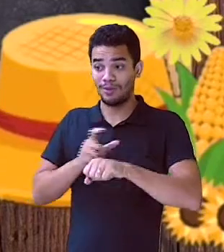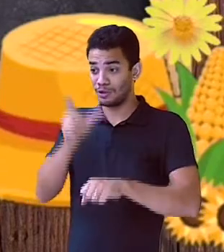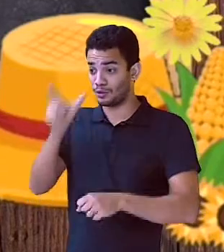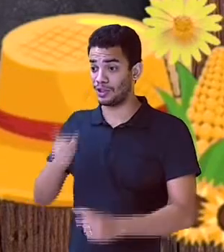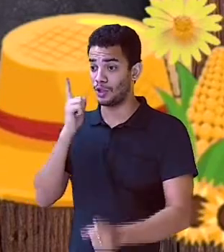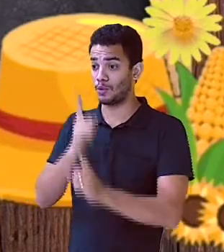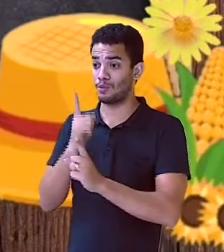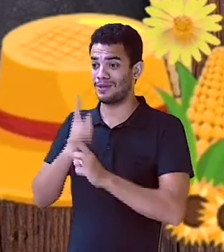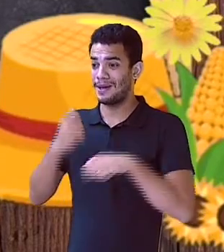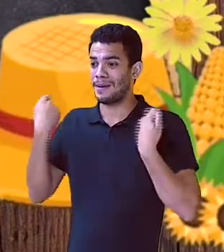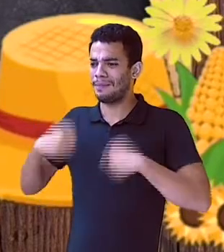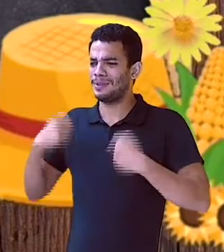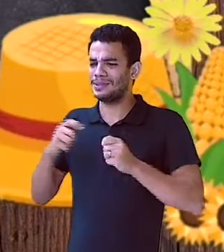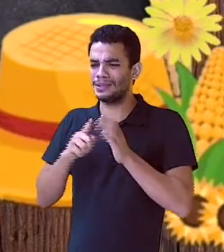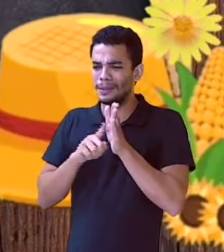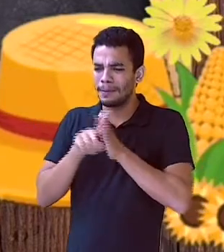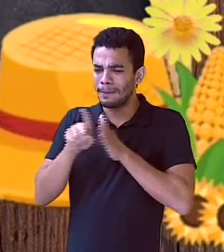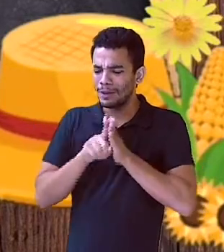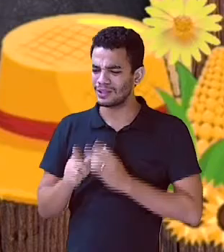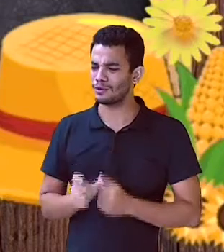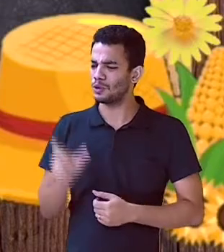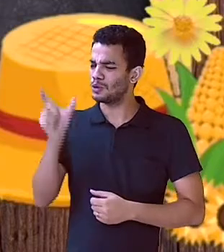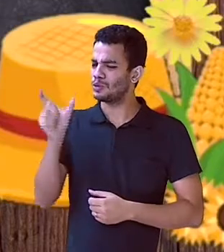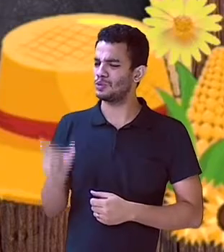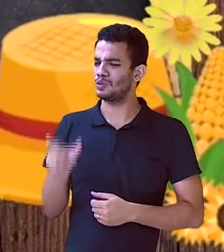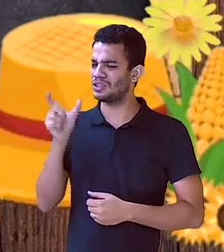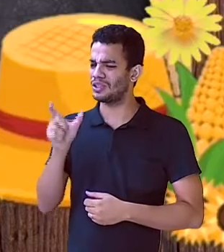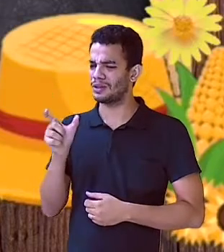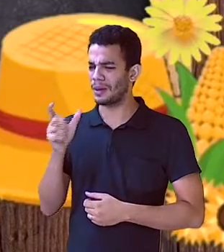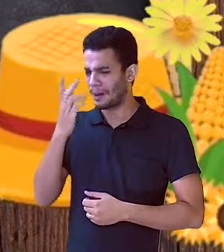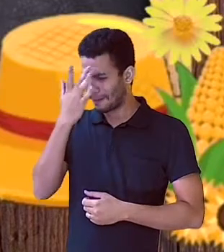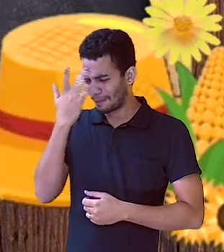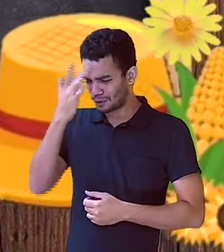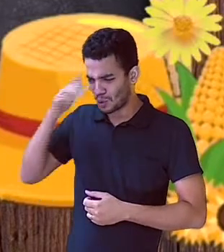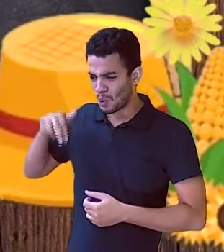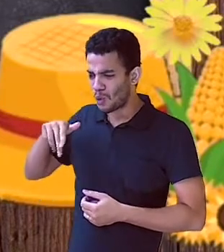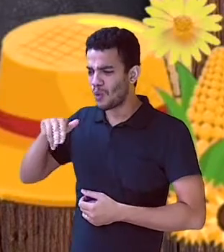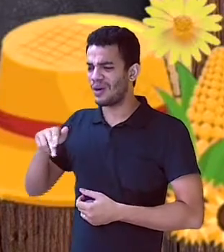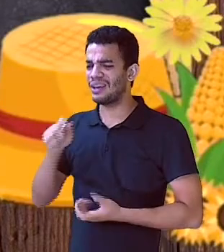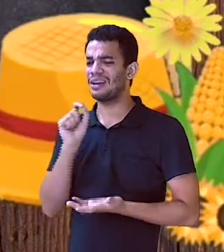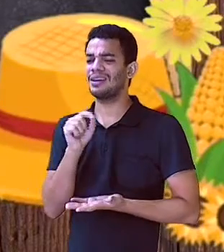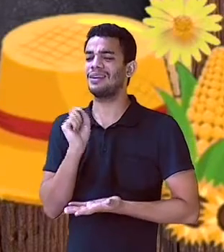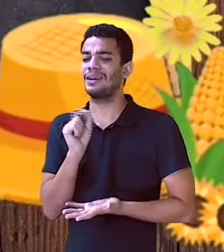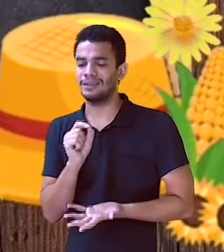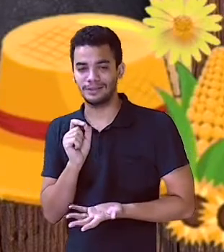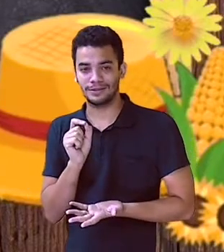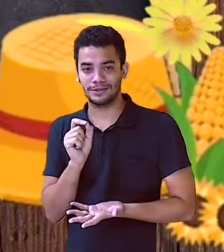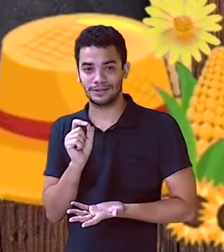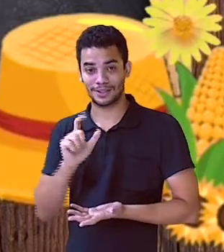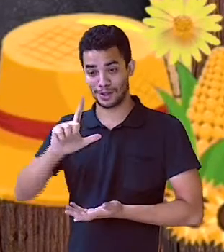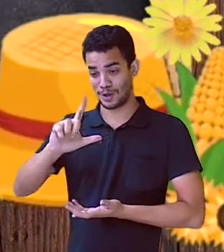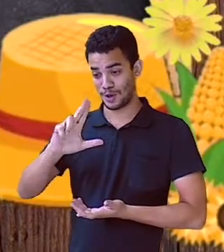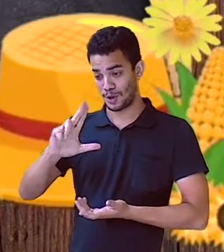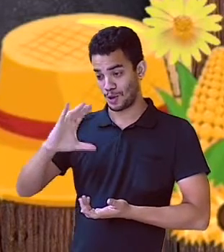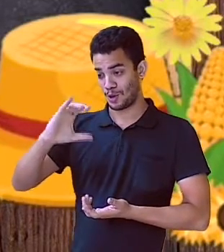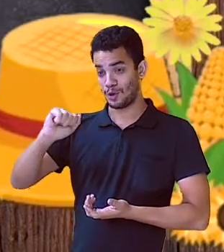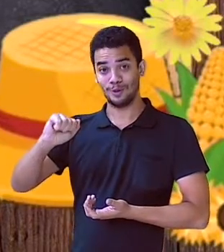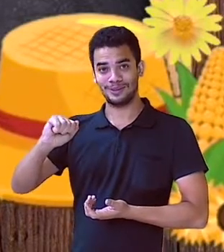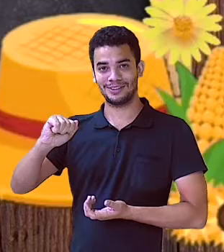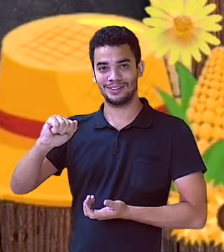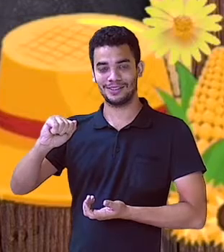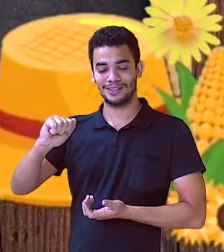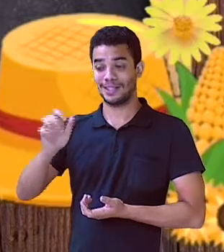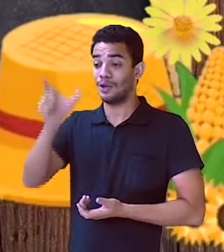Quem correu para chegar na festa junina? Lúcia. Portanto, Lúcia é o sujeito simples que